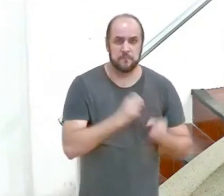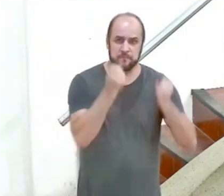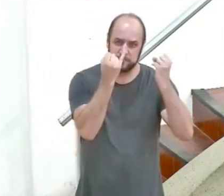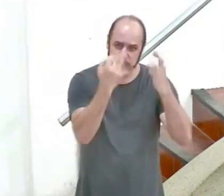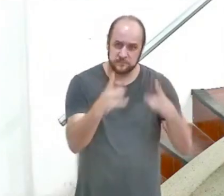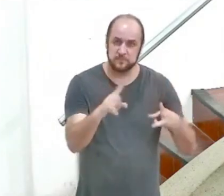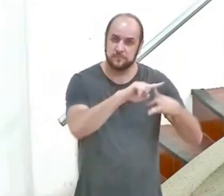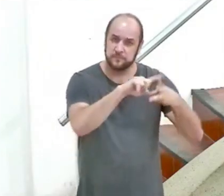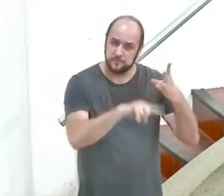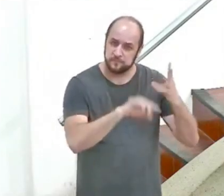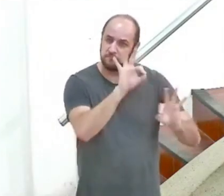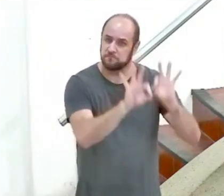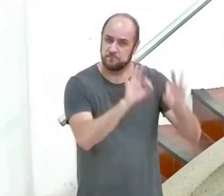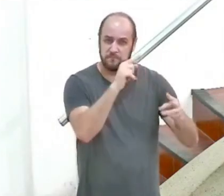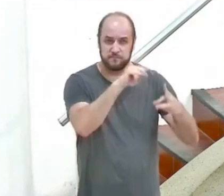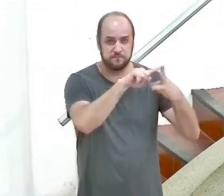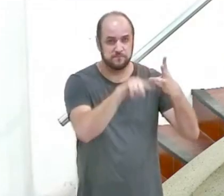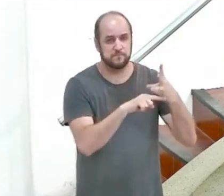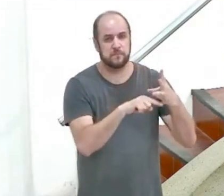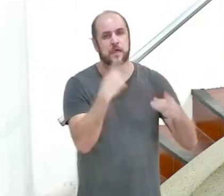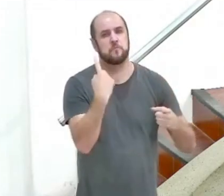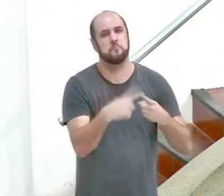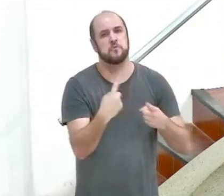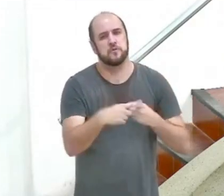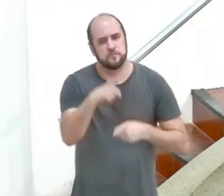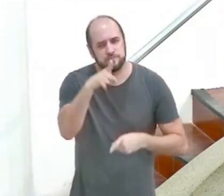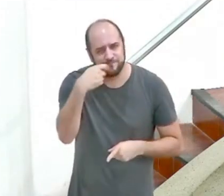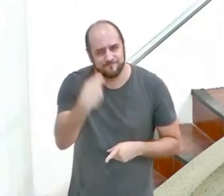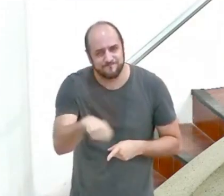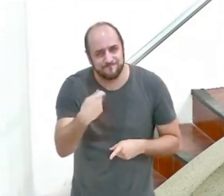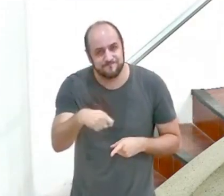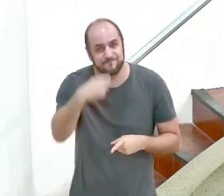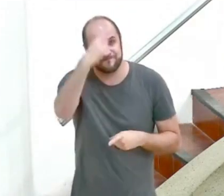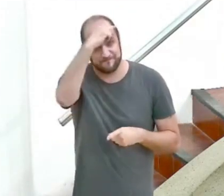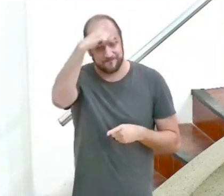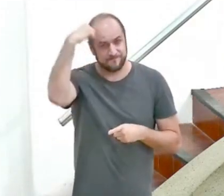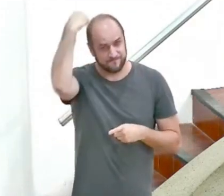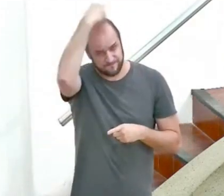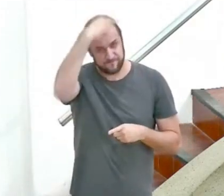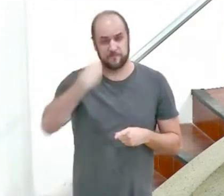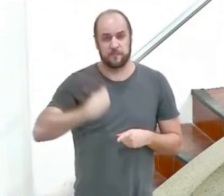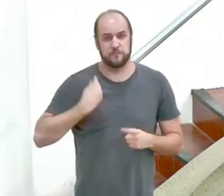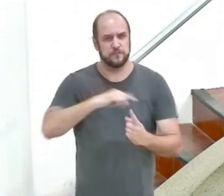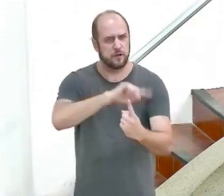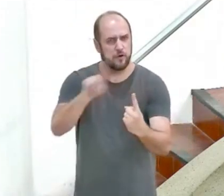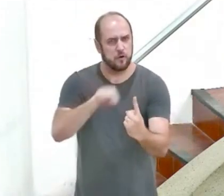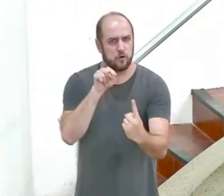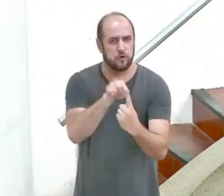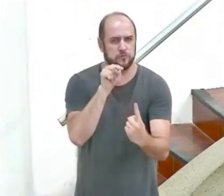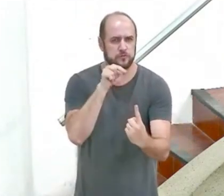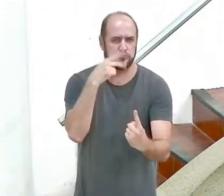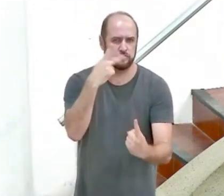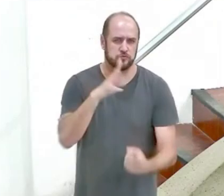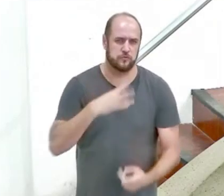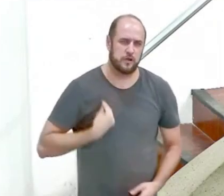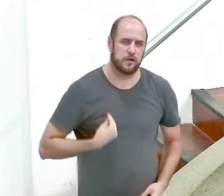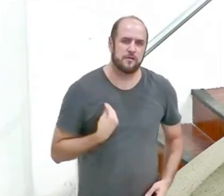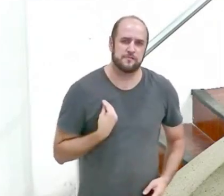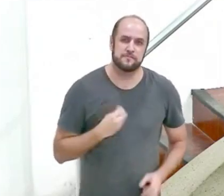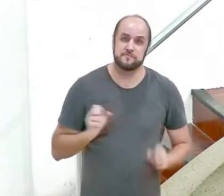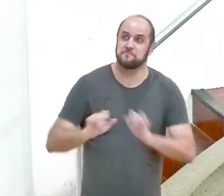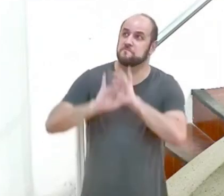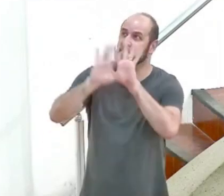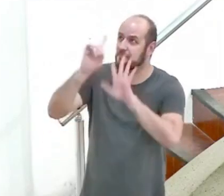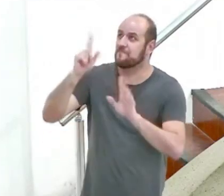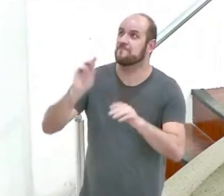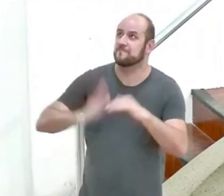razões, do porquê você deve colocar este, como o alvo da sua vida. A glória de Deus em